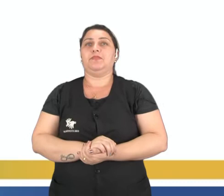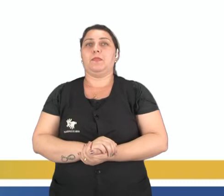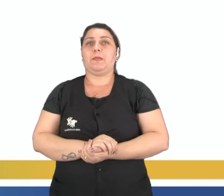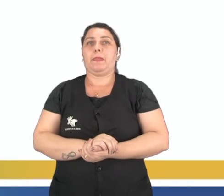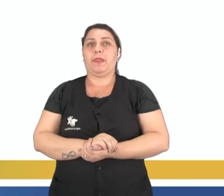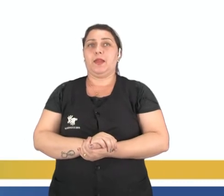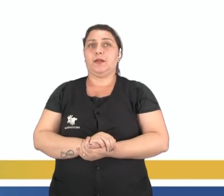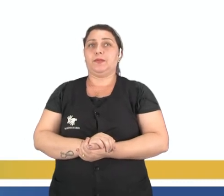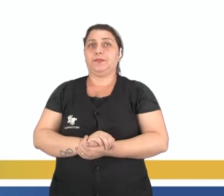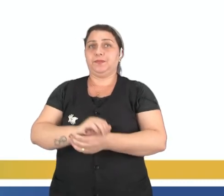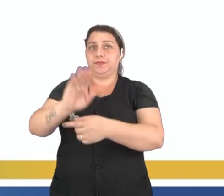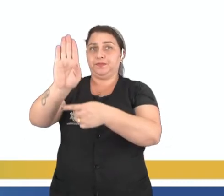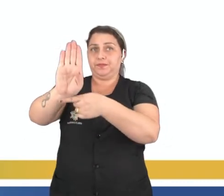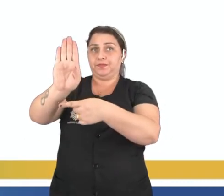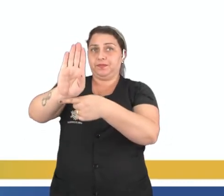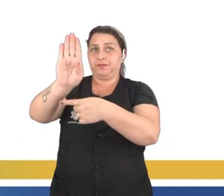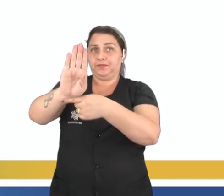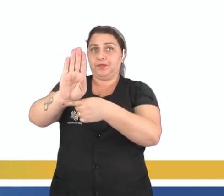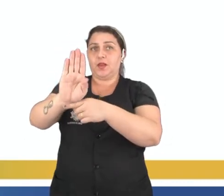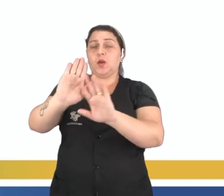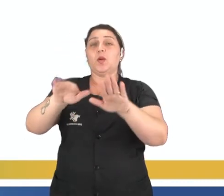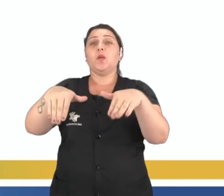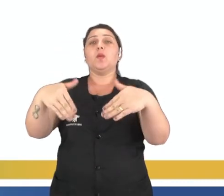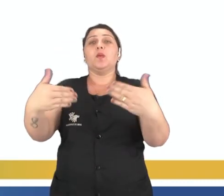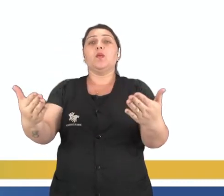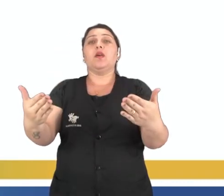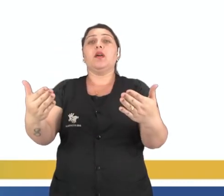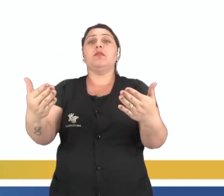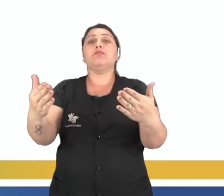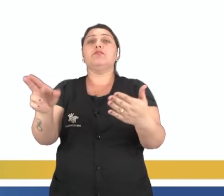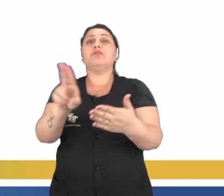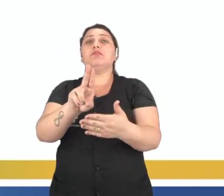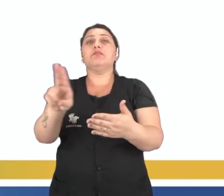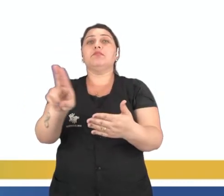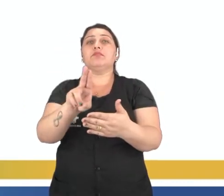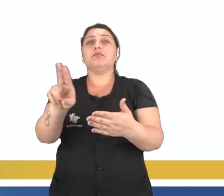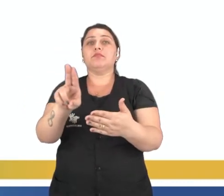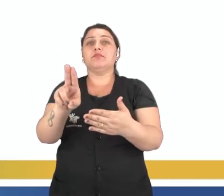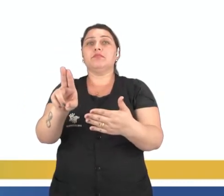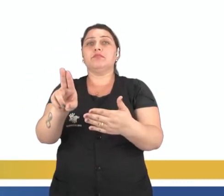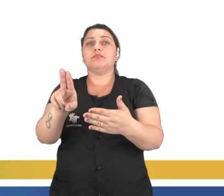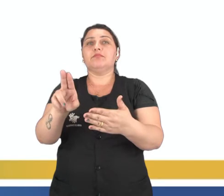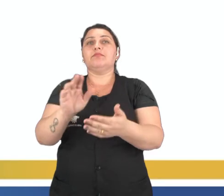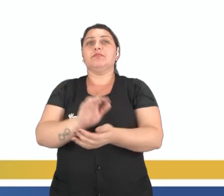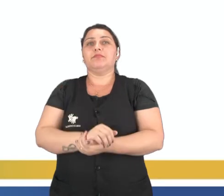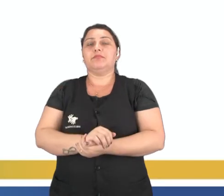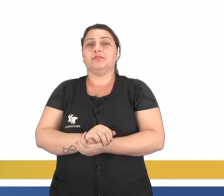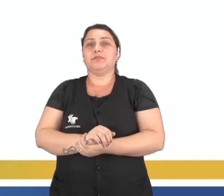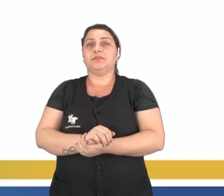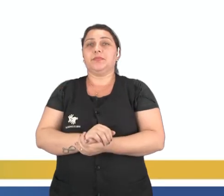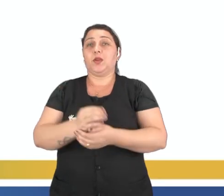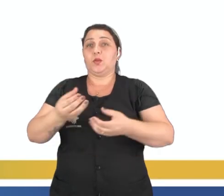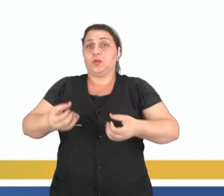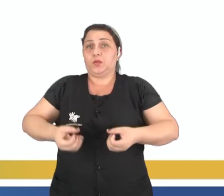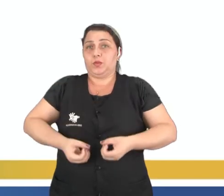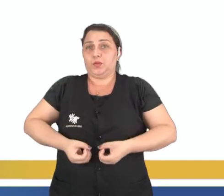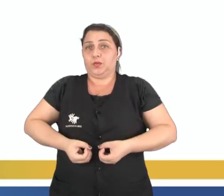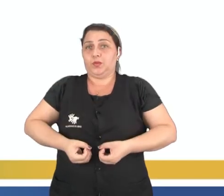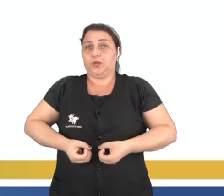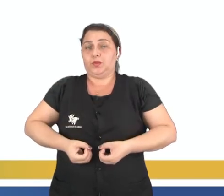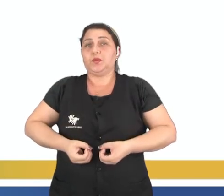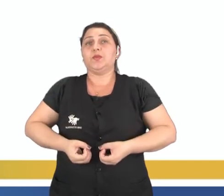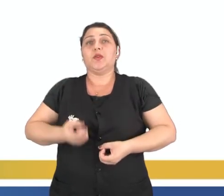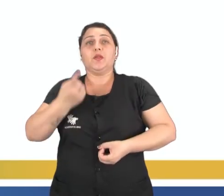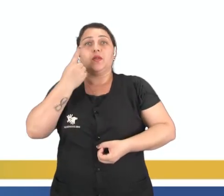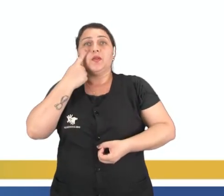uterinas. Letra B, qual o nome da estrutura indicada pelo número 1 e quais suas funções? Então se